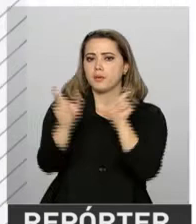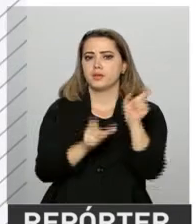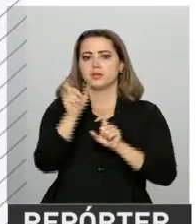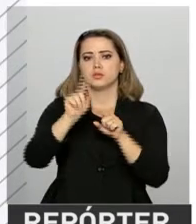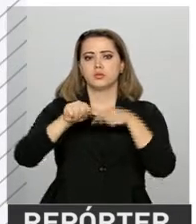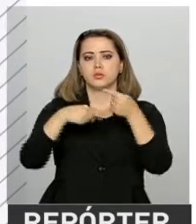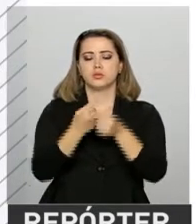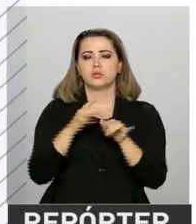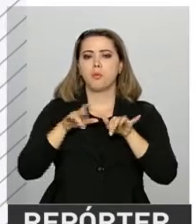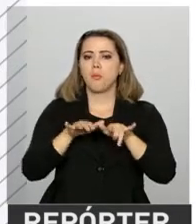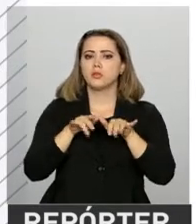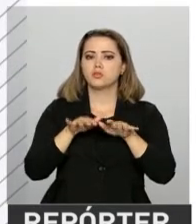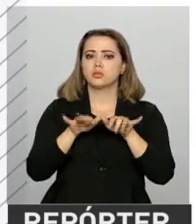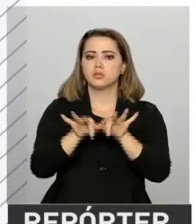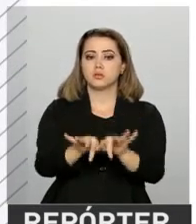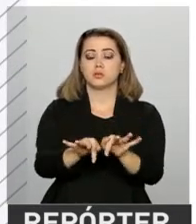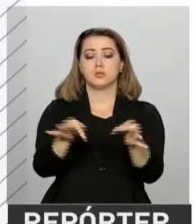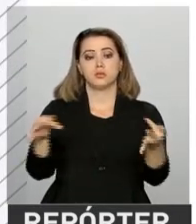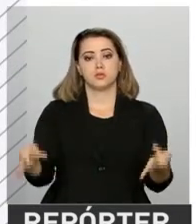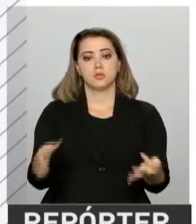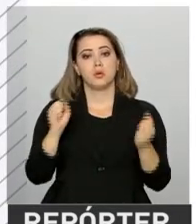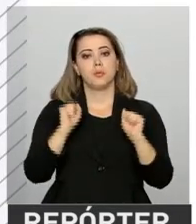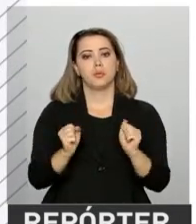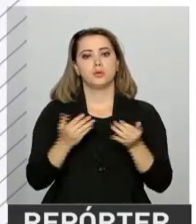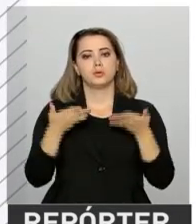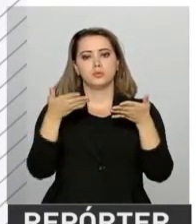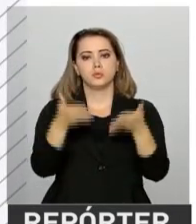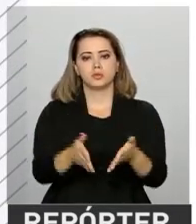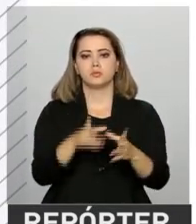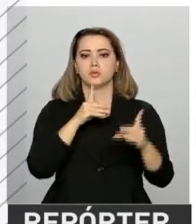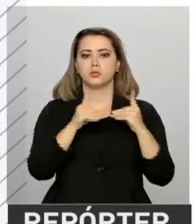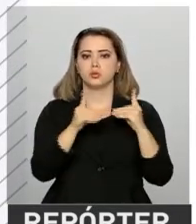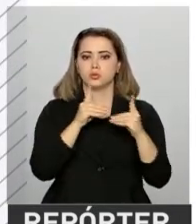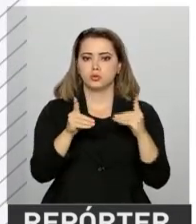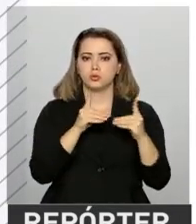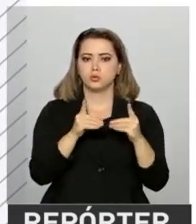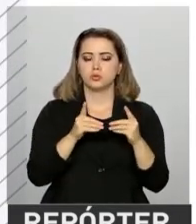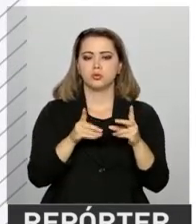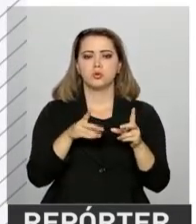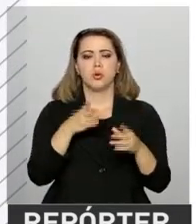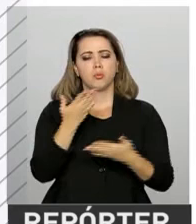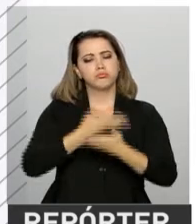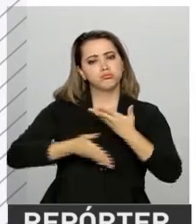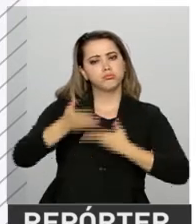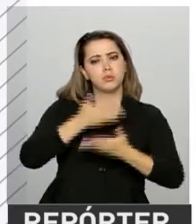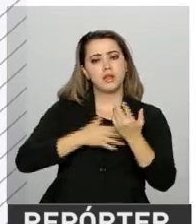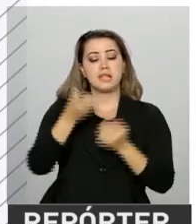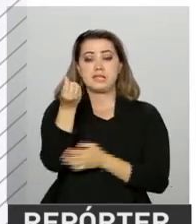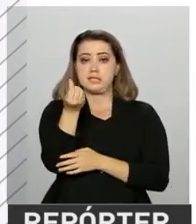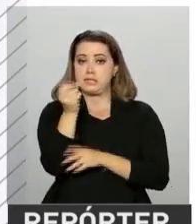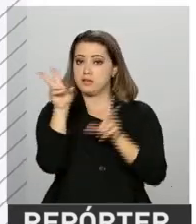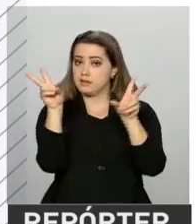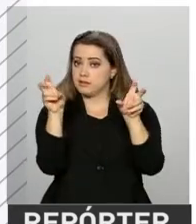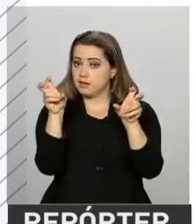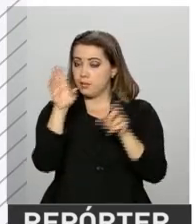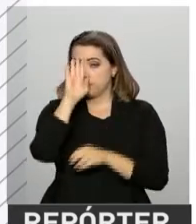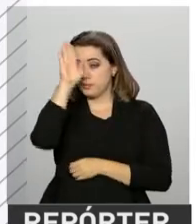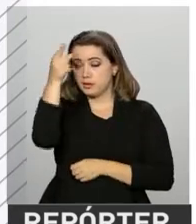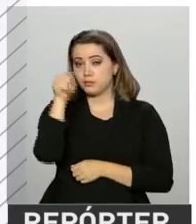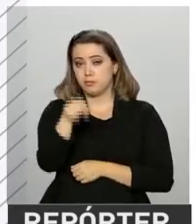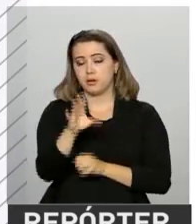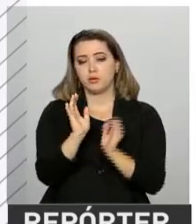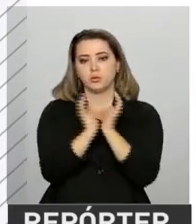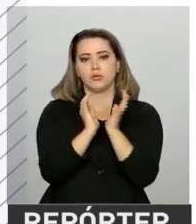depois de fazer um cadastro simples, pode participar de discussões e troca de ideias sobre os seis temas principais do Fórum.